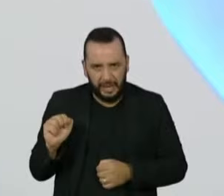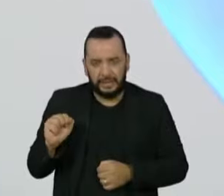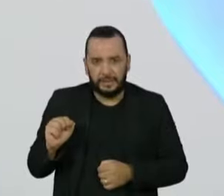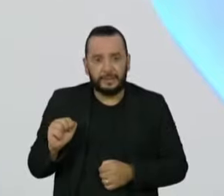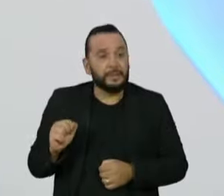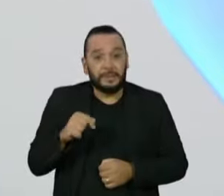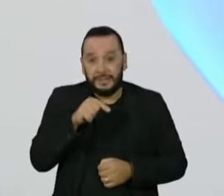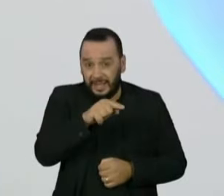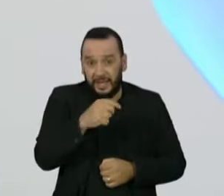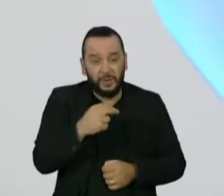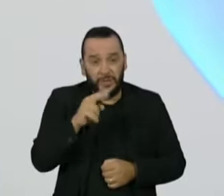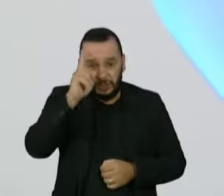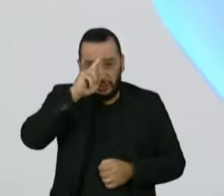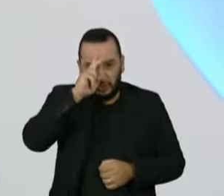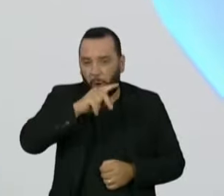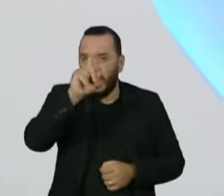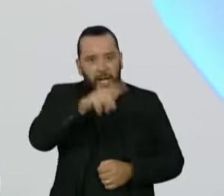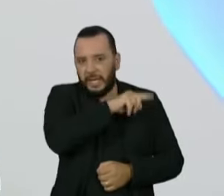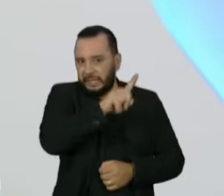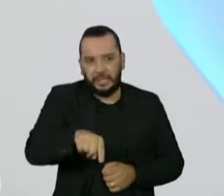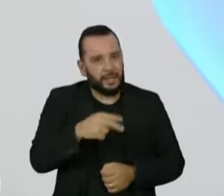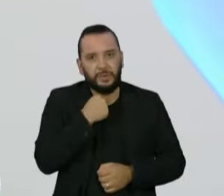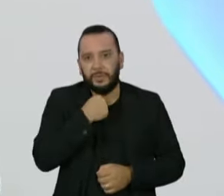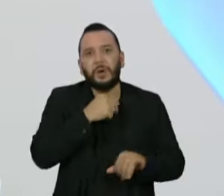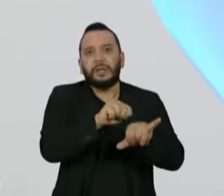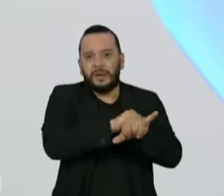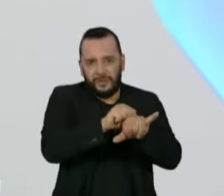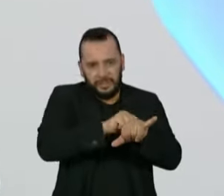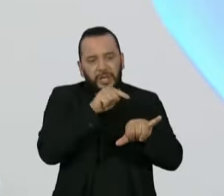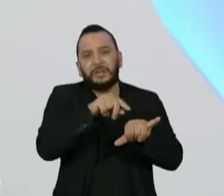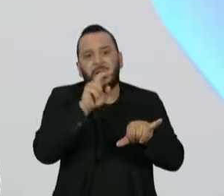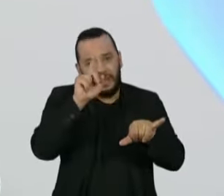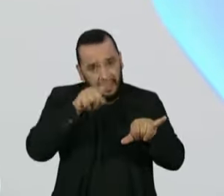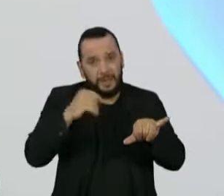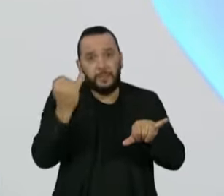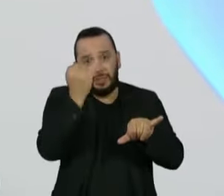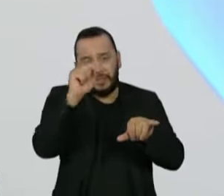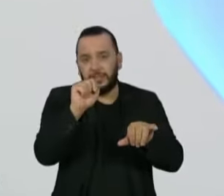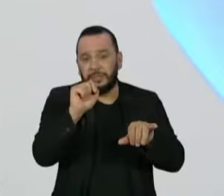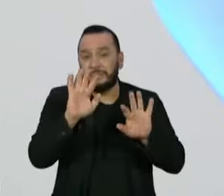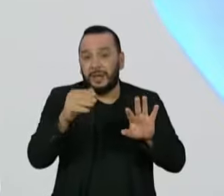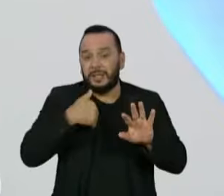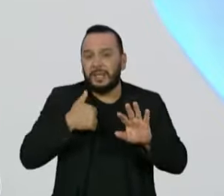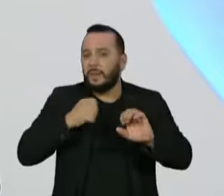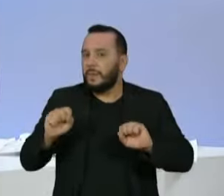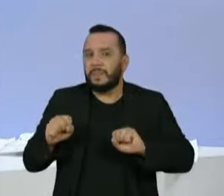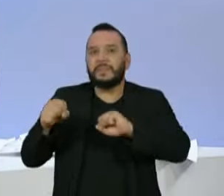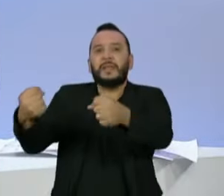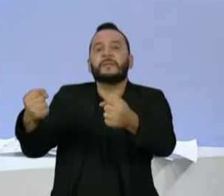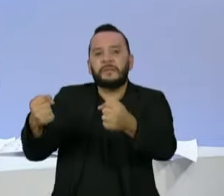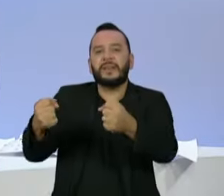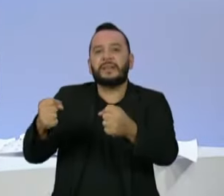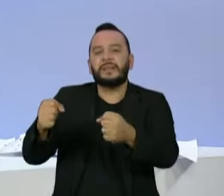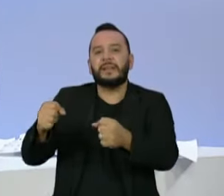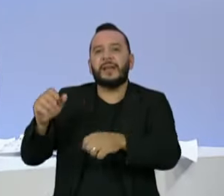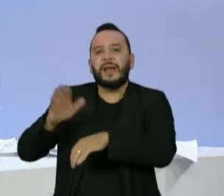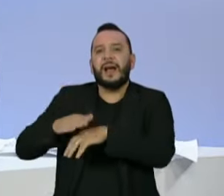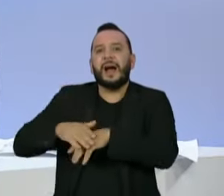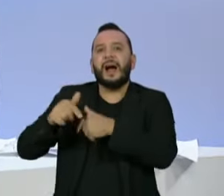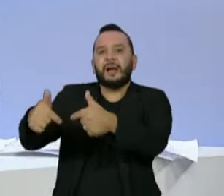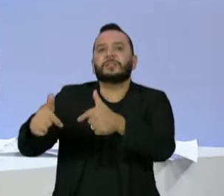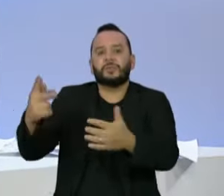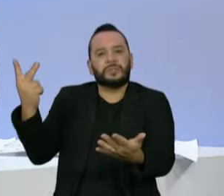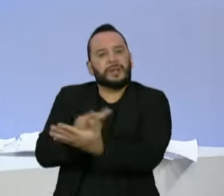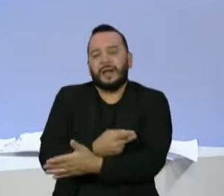história e fingir que não existiu. Isso não significa que eu tenho que defender salvadores da pátria, porque ninguém é salvador da pátria e ninguém está imune a